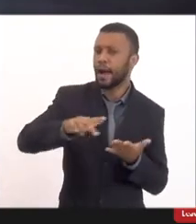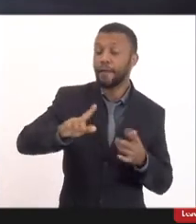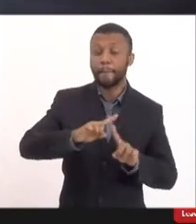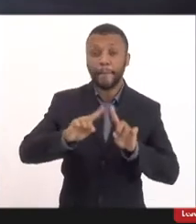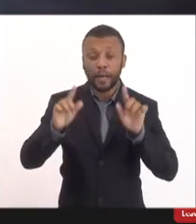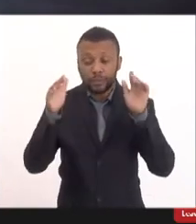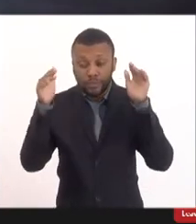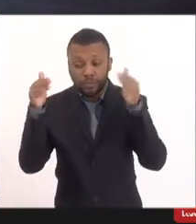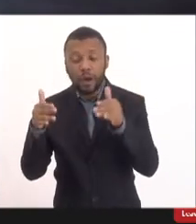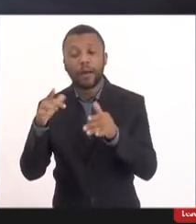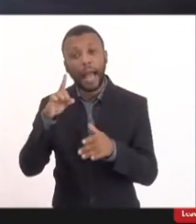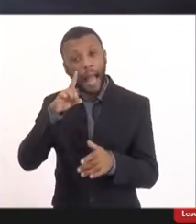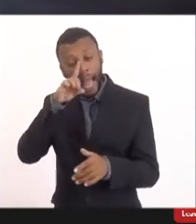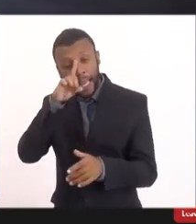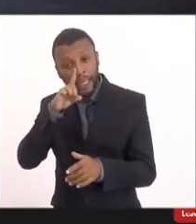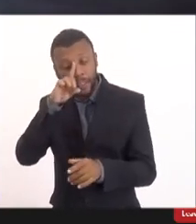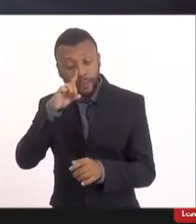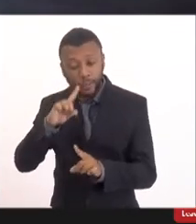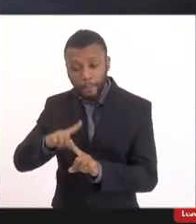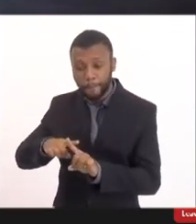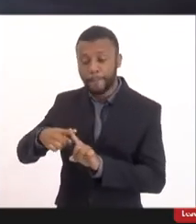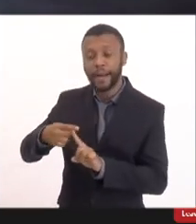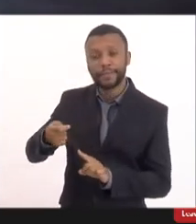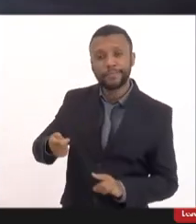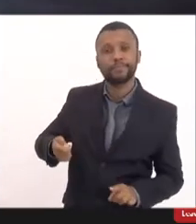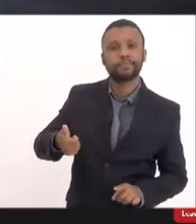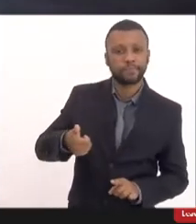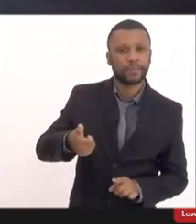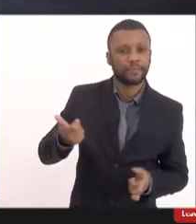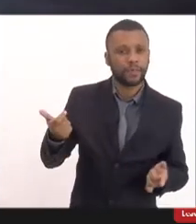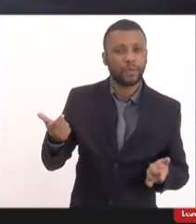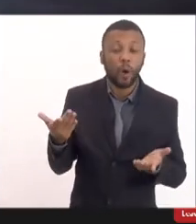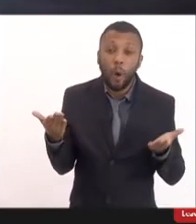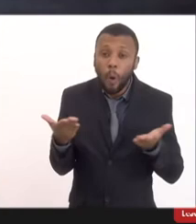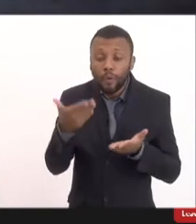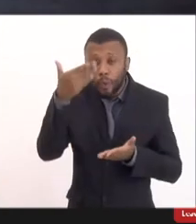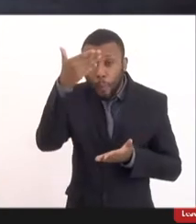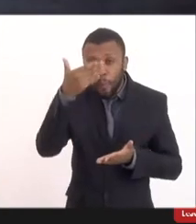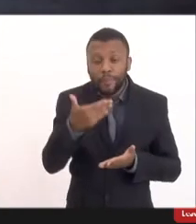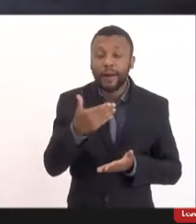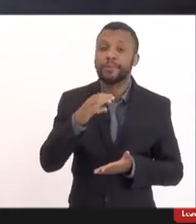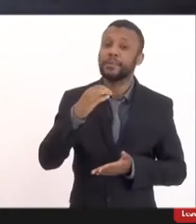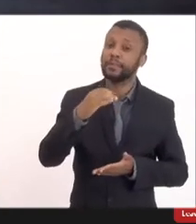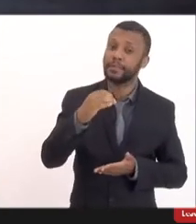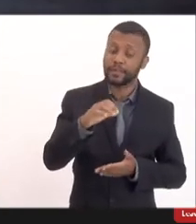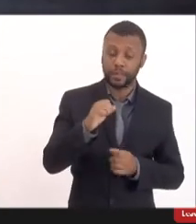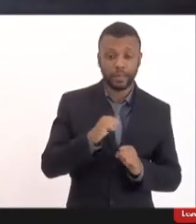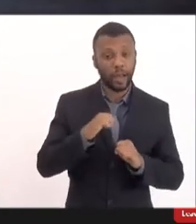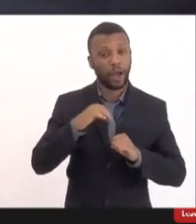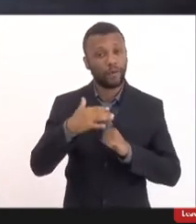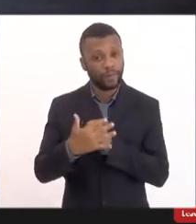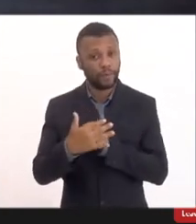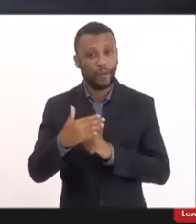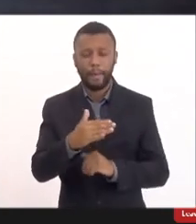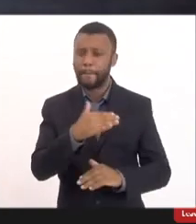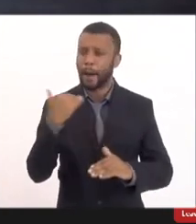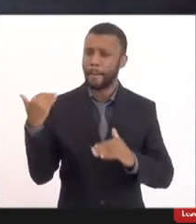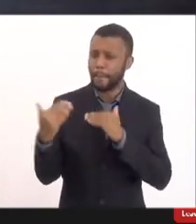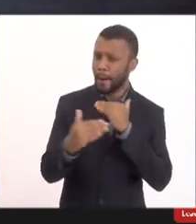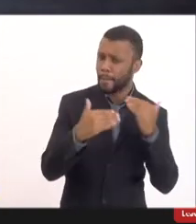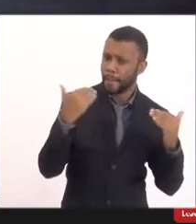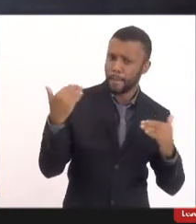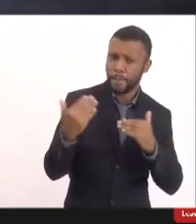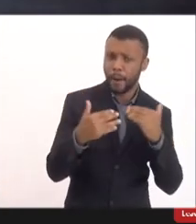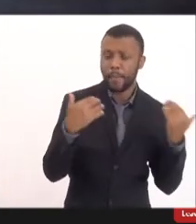e benefício o que nós temos hoje comprovado cientificamente é que a COVID mata muito mais e a vacina não foi